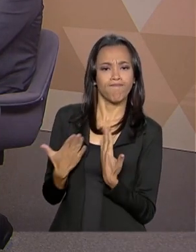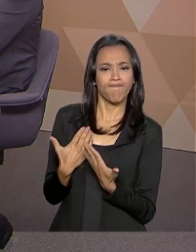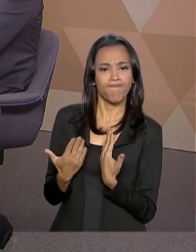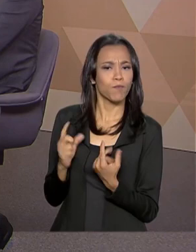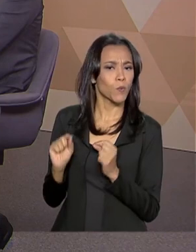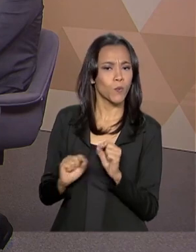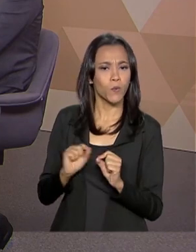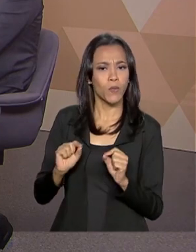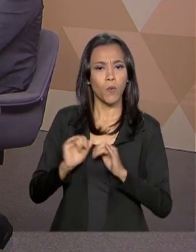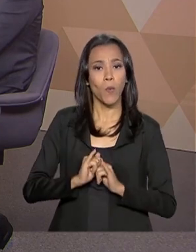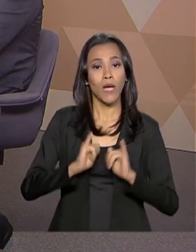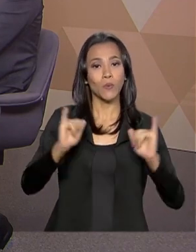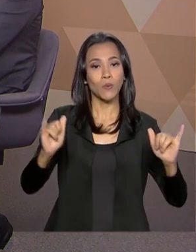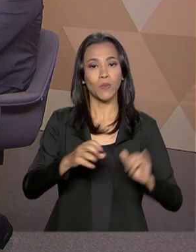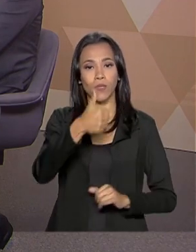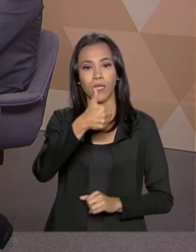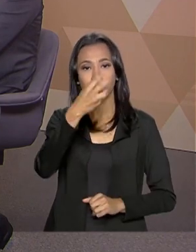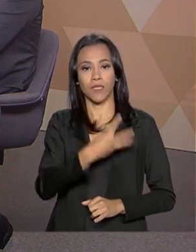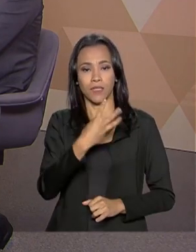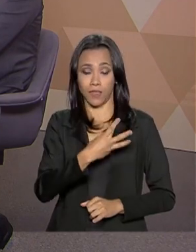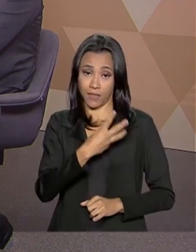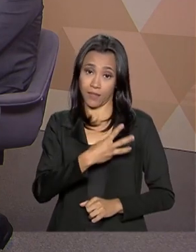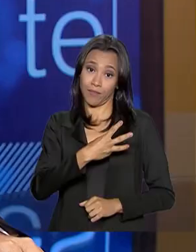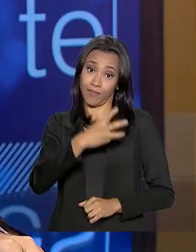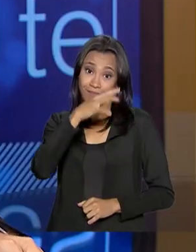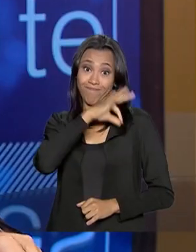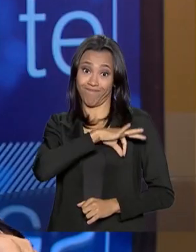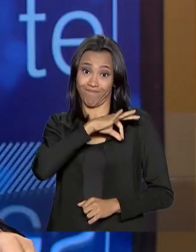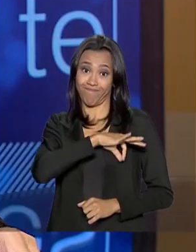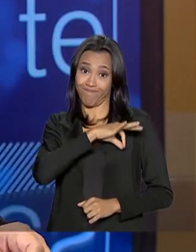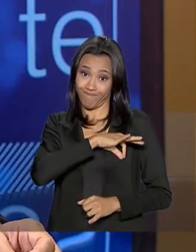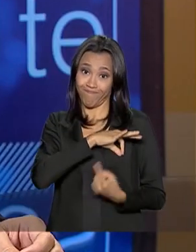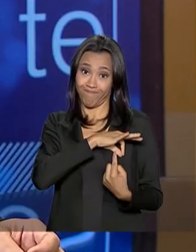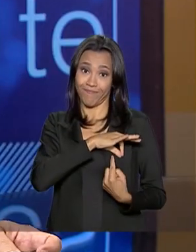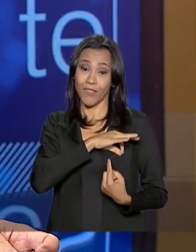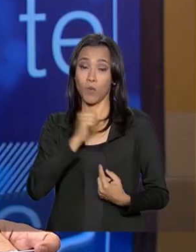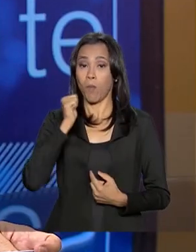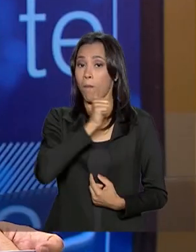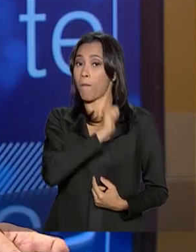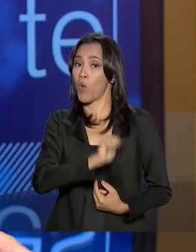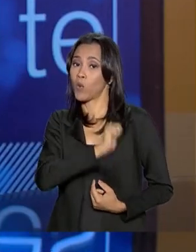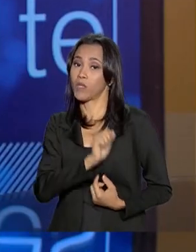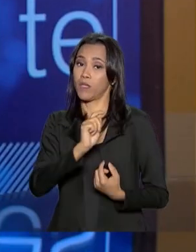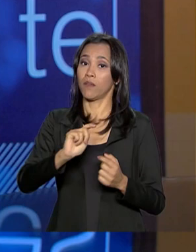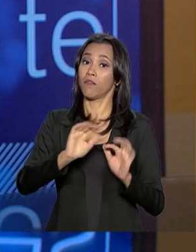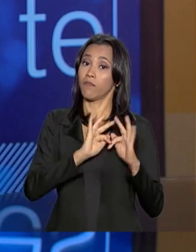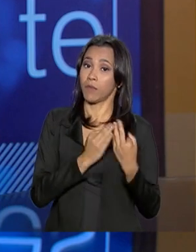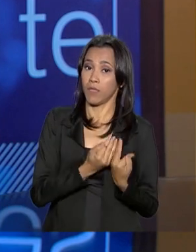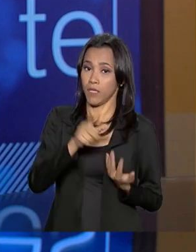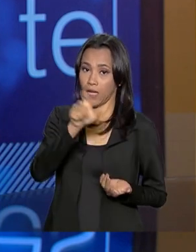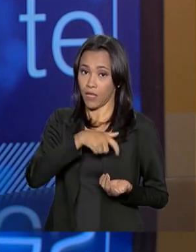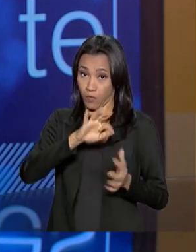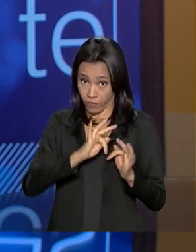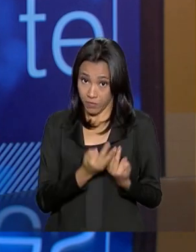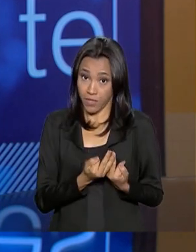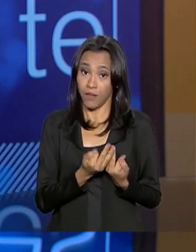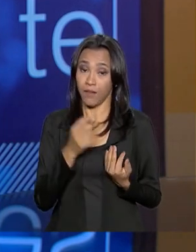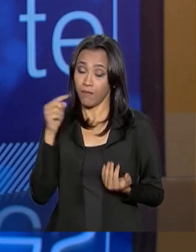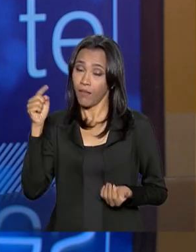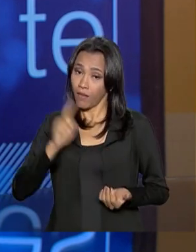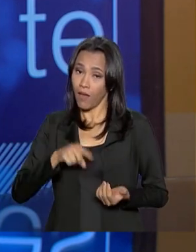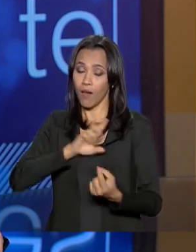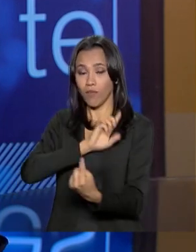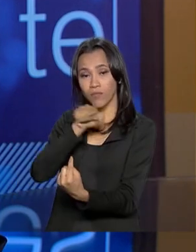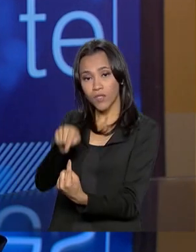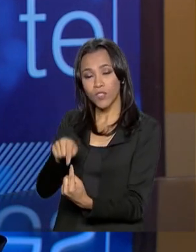anúncio da parcela do 13º do Bolsa Família. Esse anúncio ocorreu agora recentemente e faz parte das